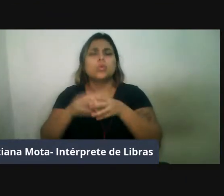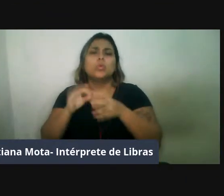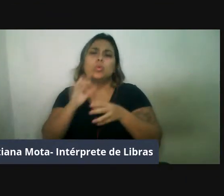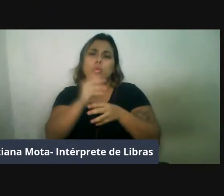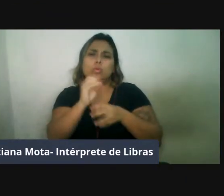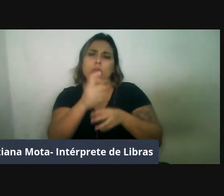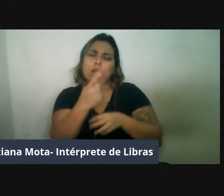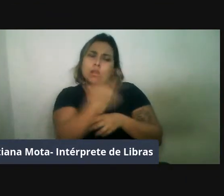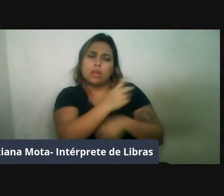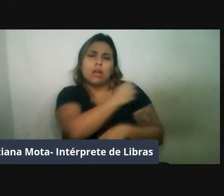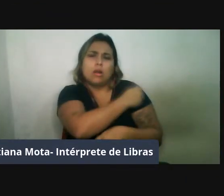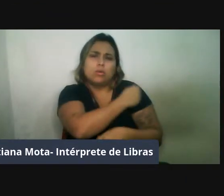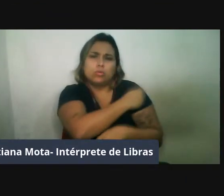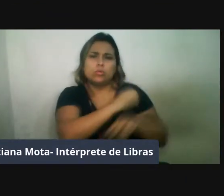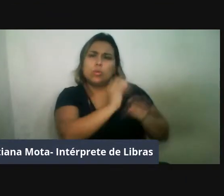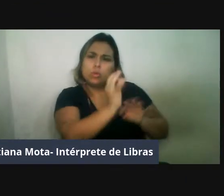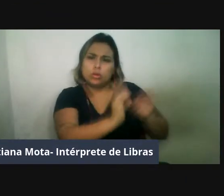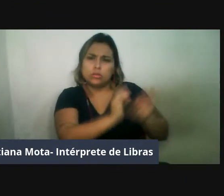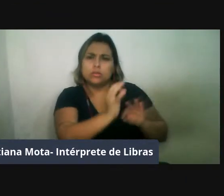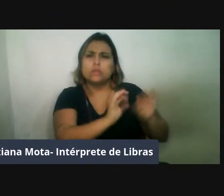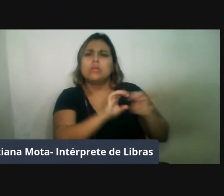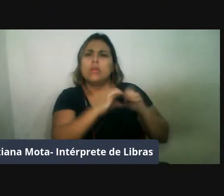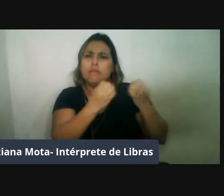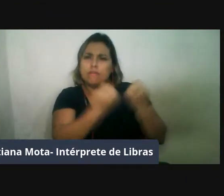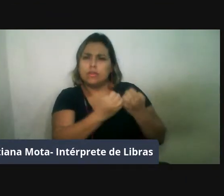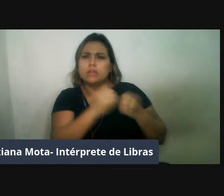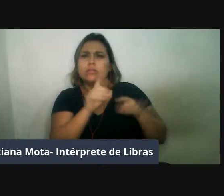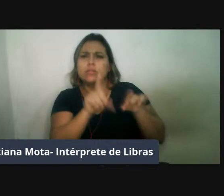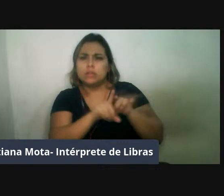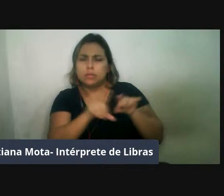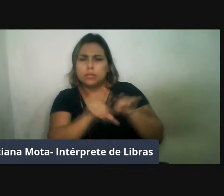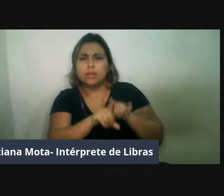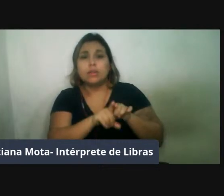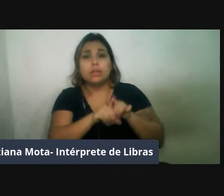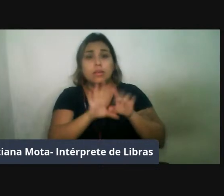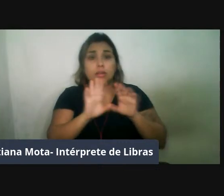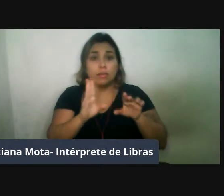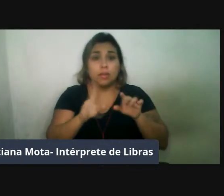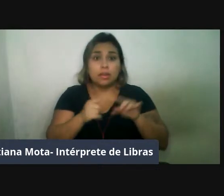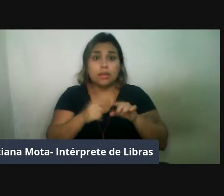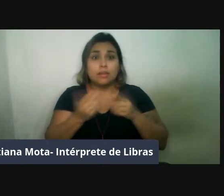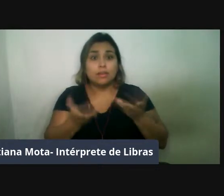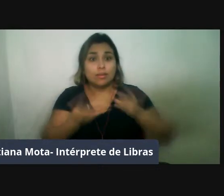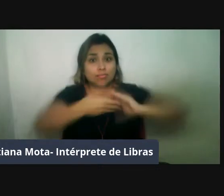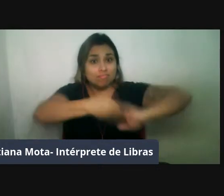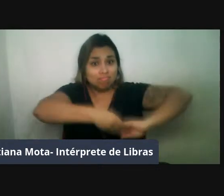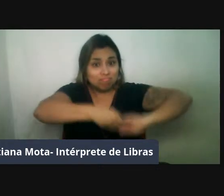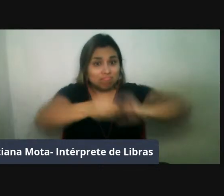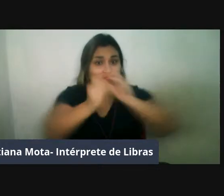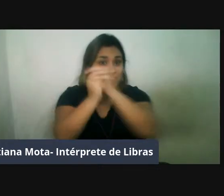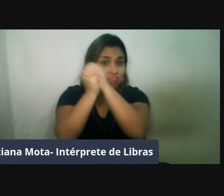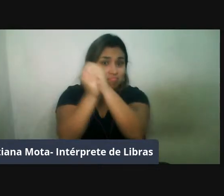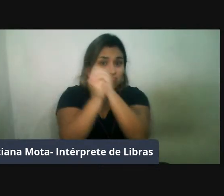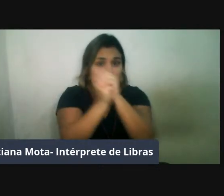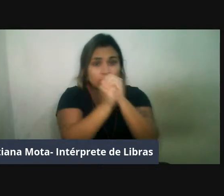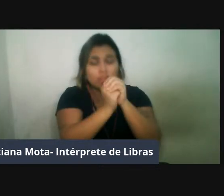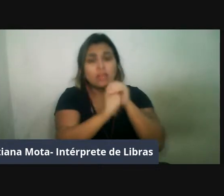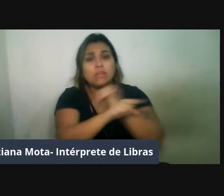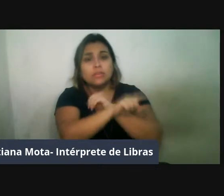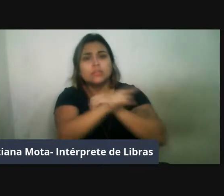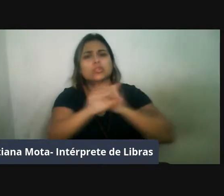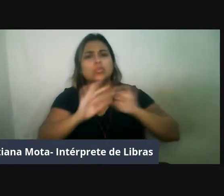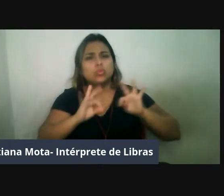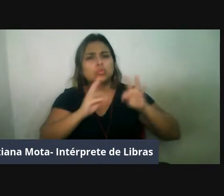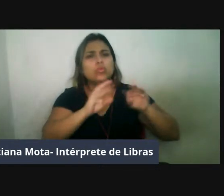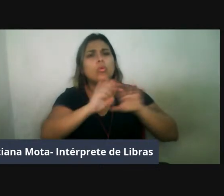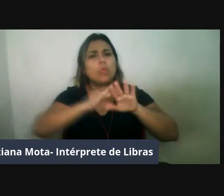esse evento e parabenizar vocês pela iniciativa de terem feito, né, toda essa movimentação e pela oportunidade